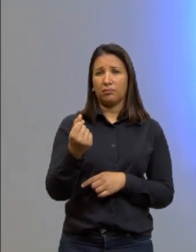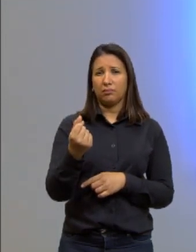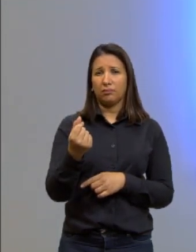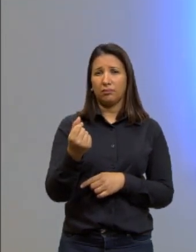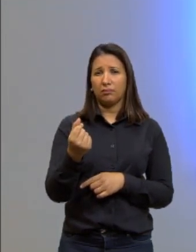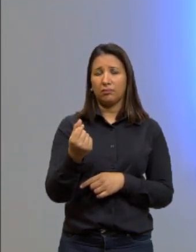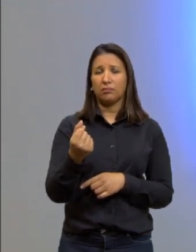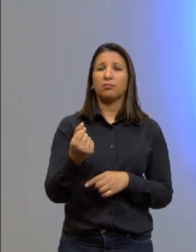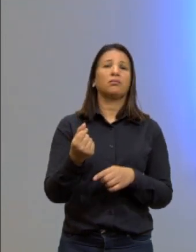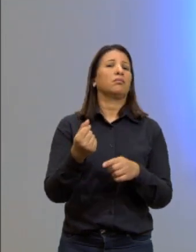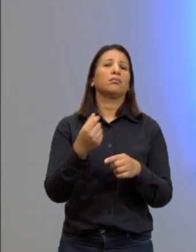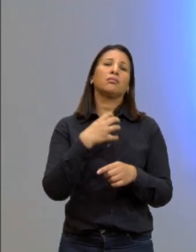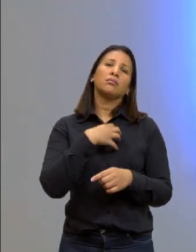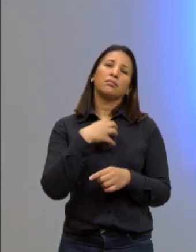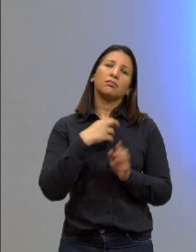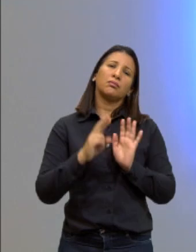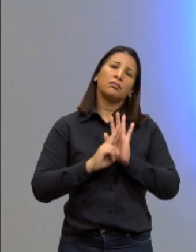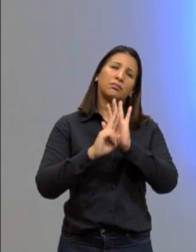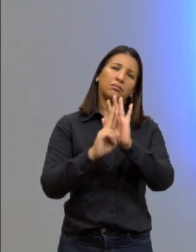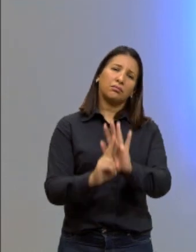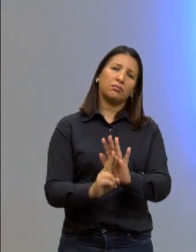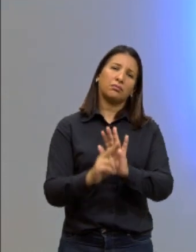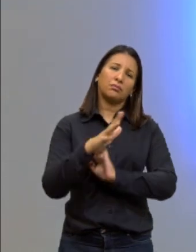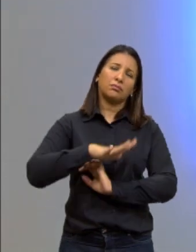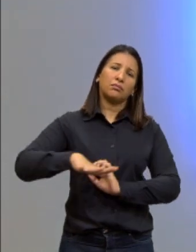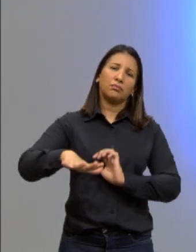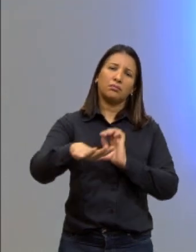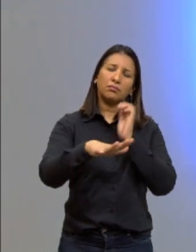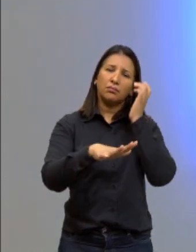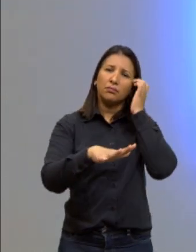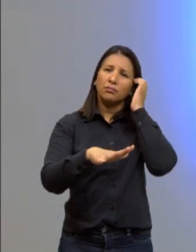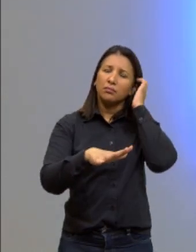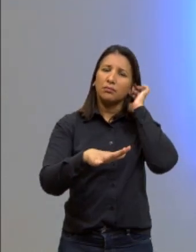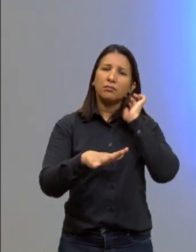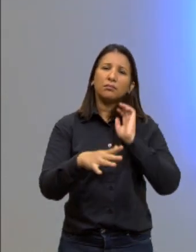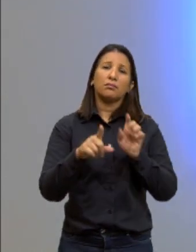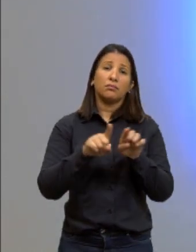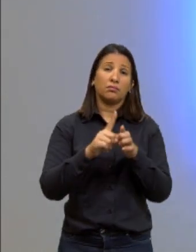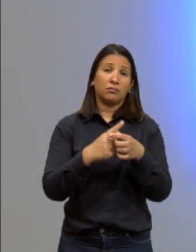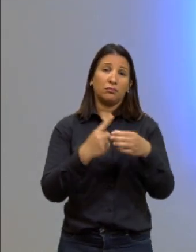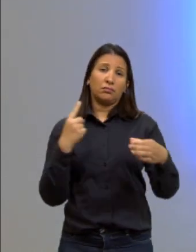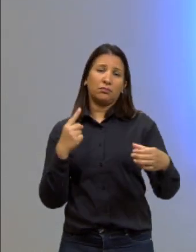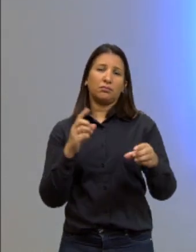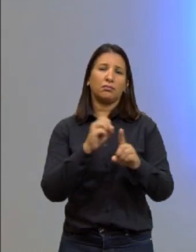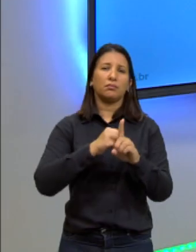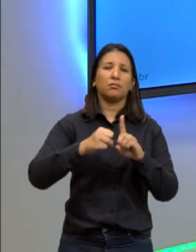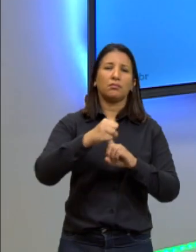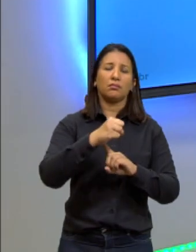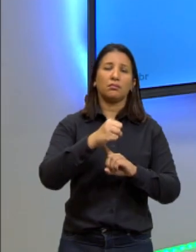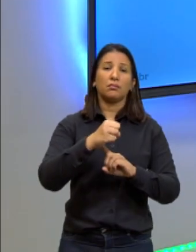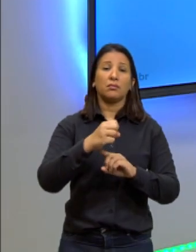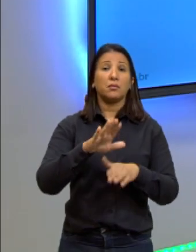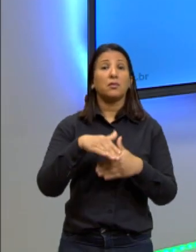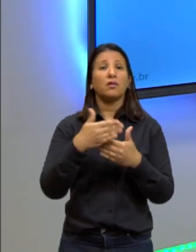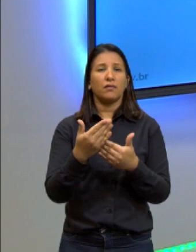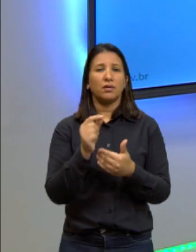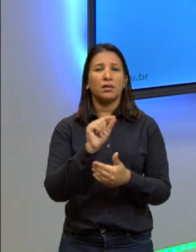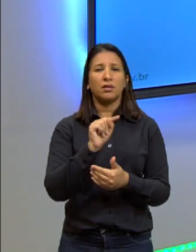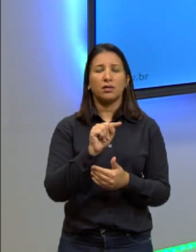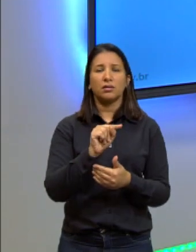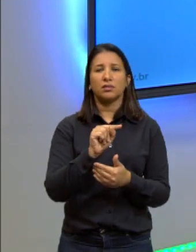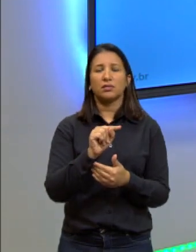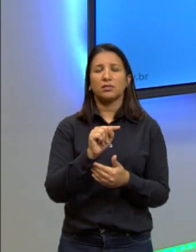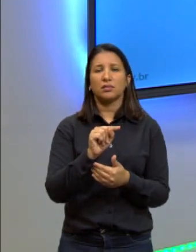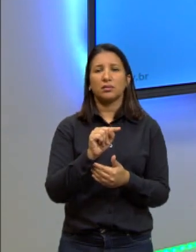e não se sentem representados nesses locais e excluídos da sociedade. Talvez seria isso que ela